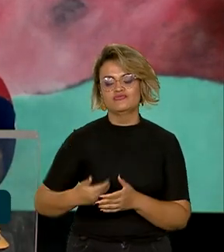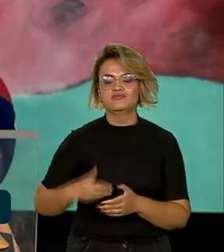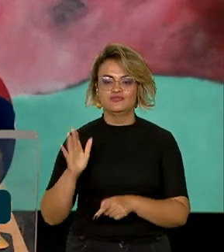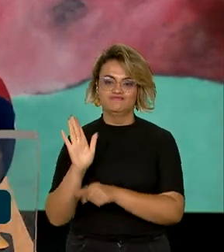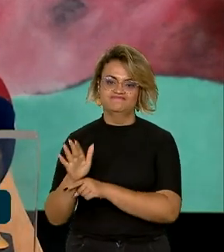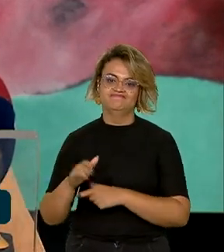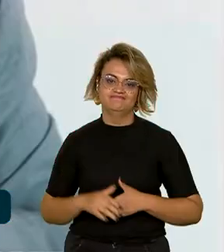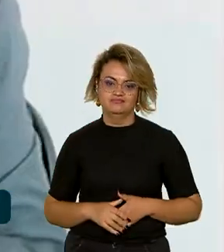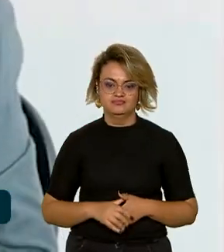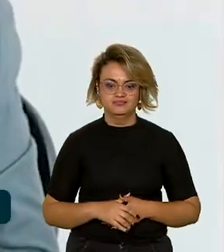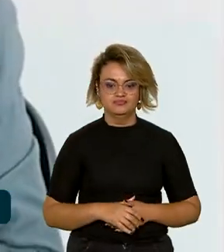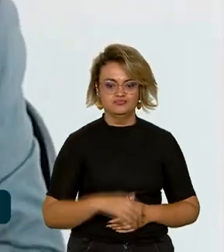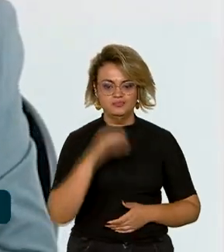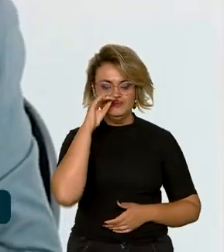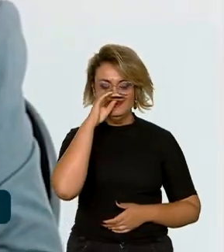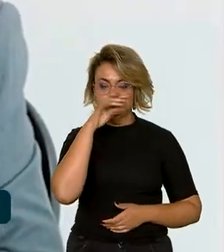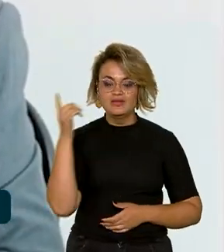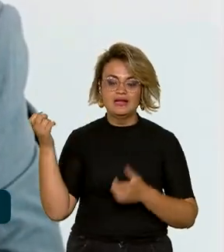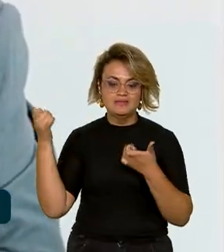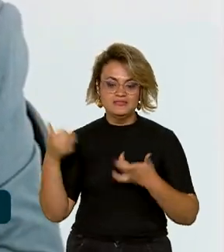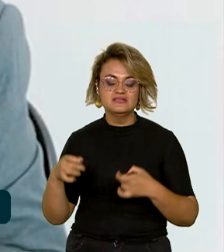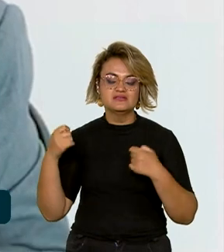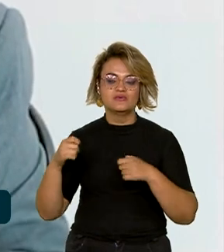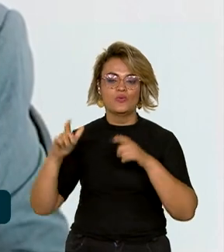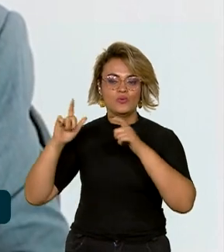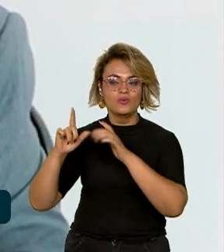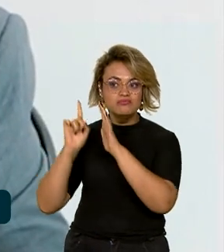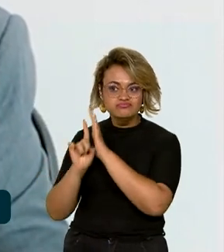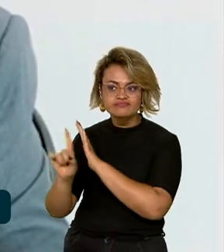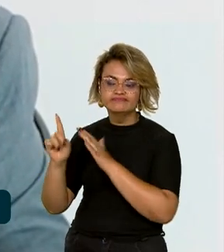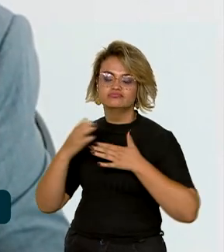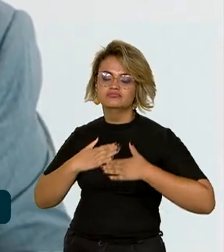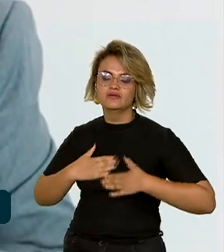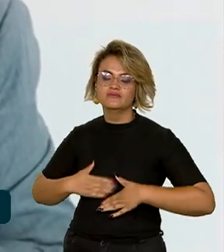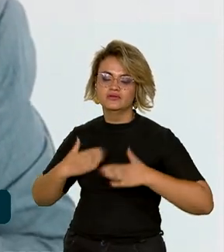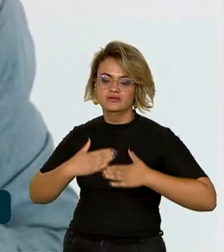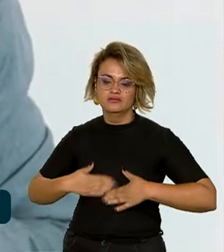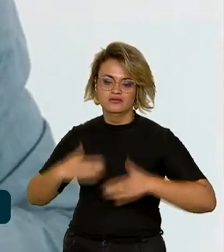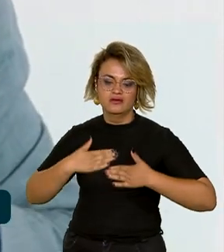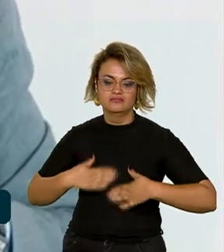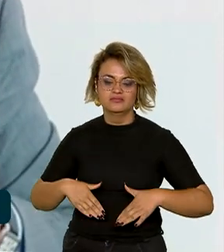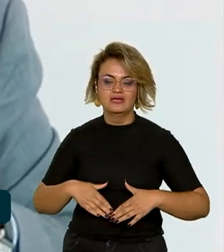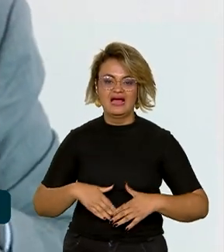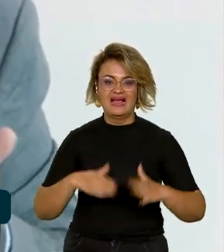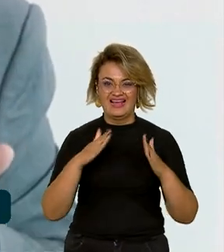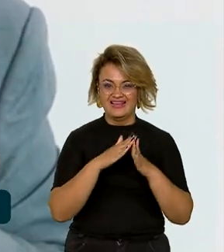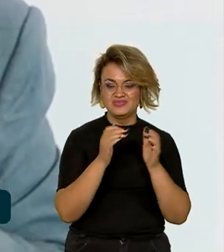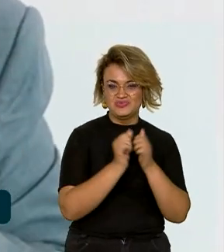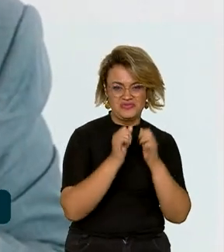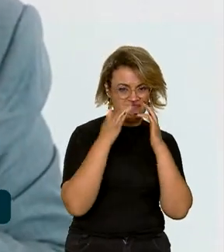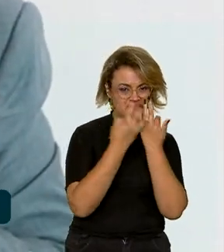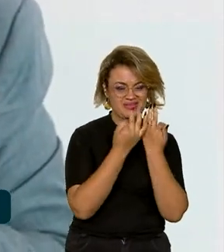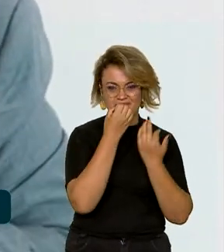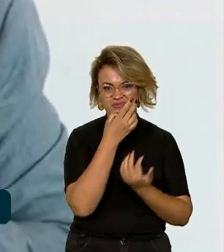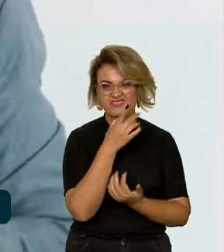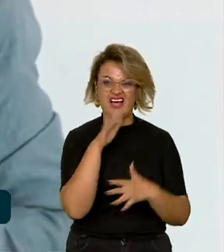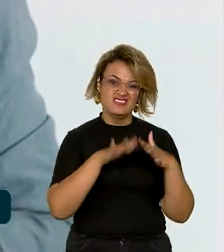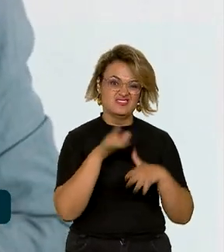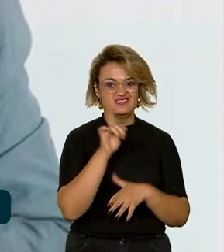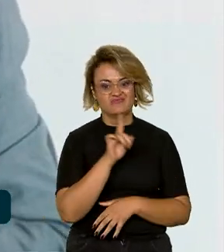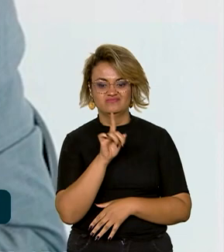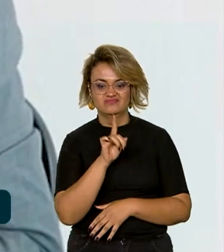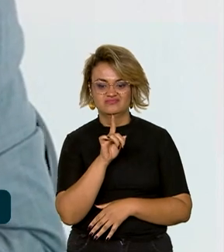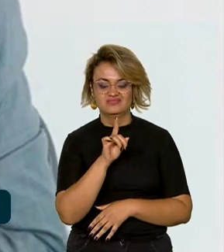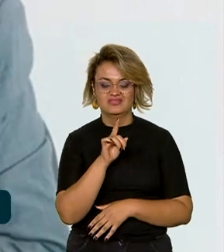enfrentamento à violência. A mulher precisa ter um lugar para ela ficar com tranquilidade. Nem sempre a casa de um parente é o melhor lugar, muito mais